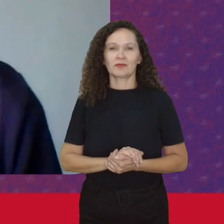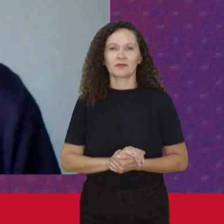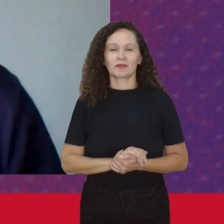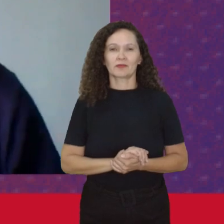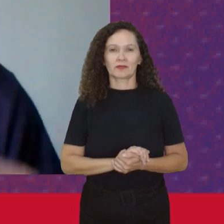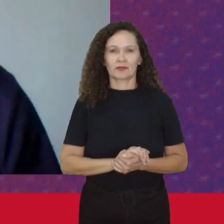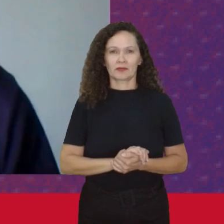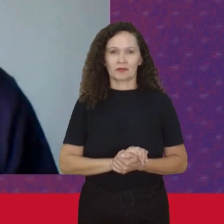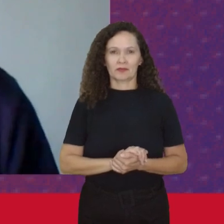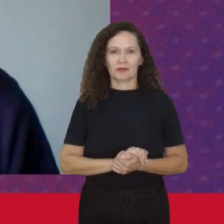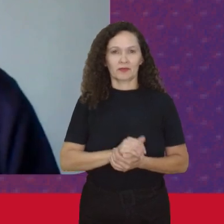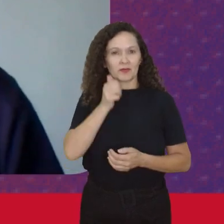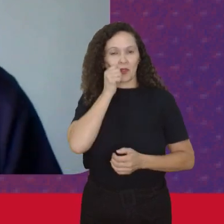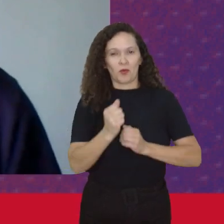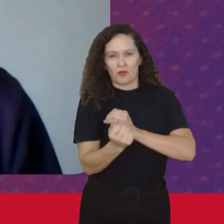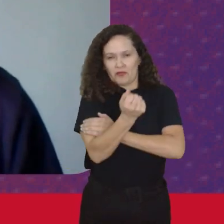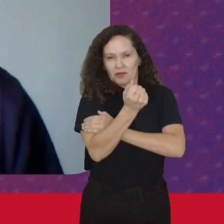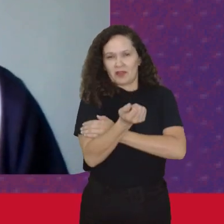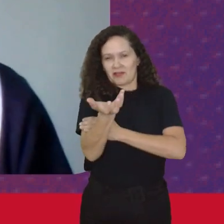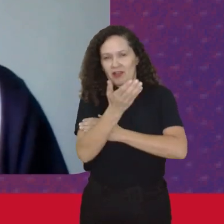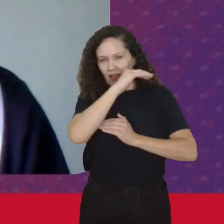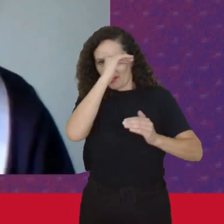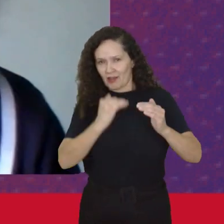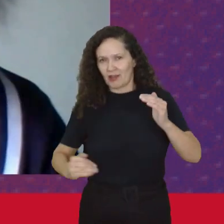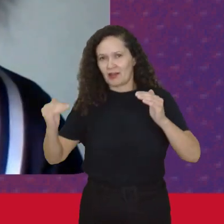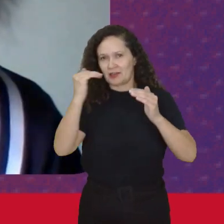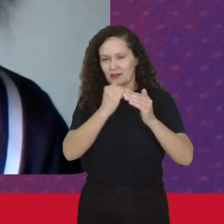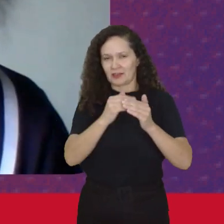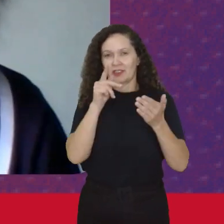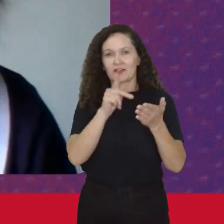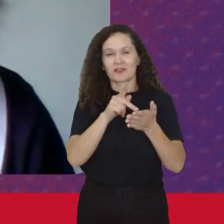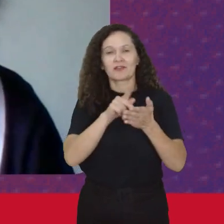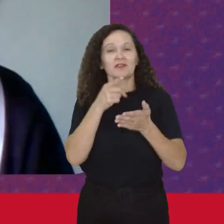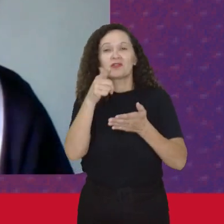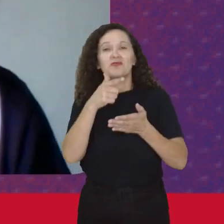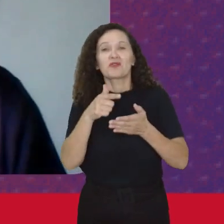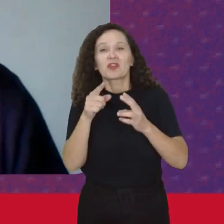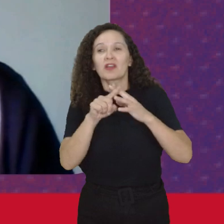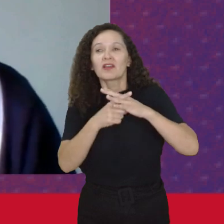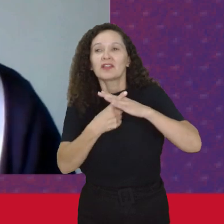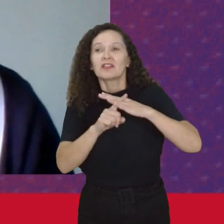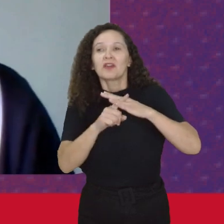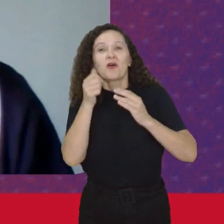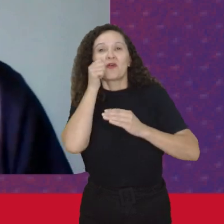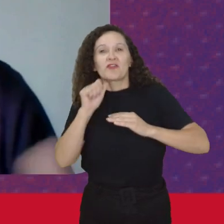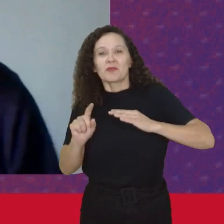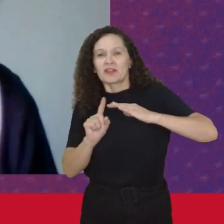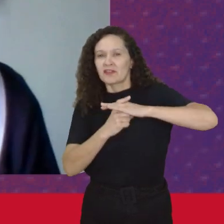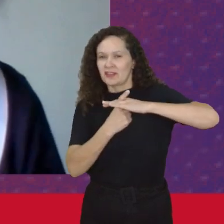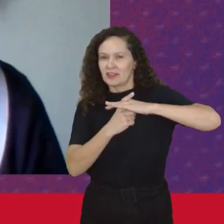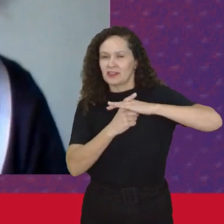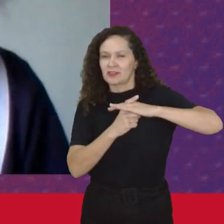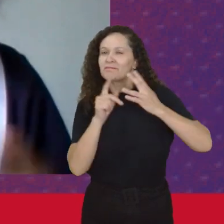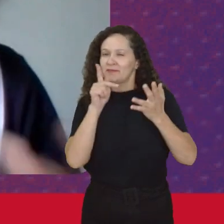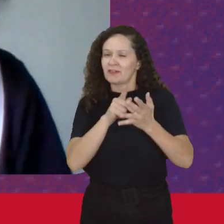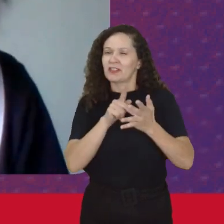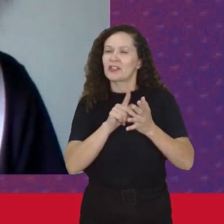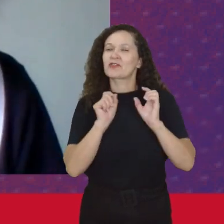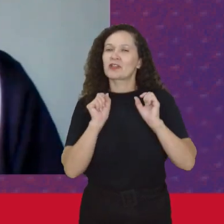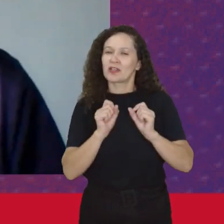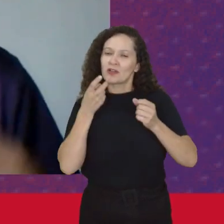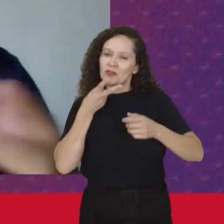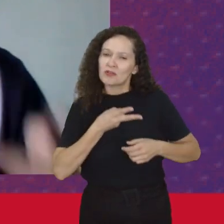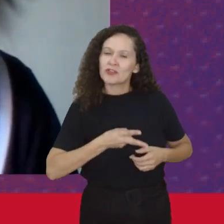feminismo Da igualdade Começou como Na verdade Como um feminismo Socialista Que continuava Trazendo essa